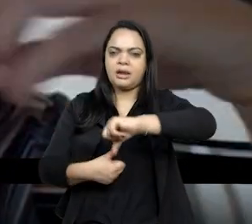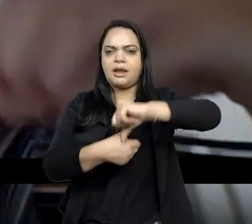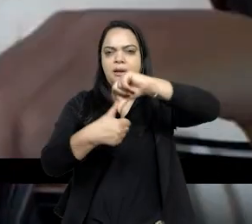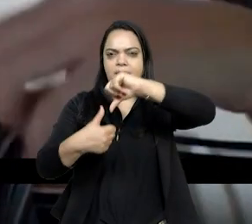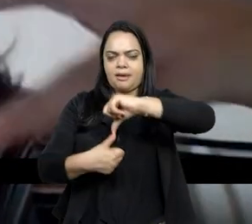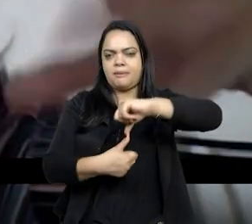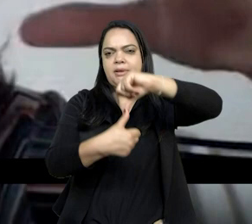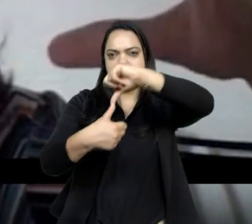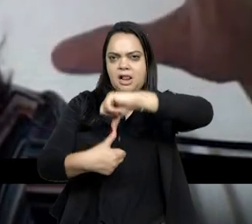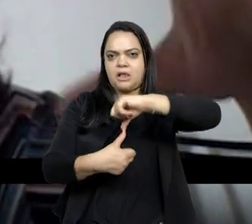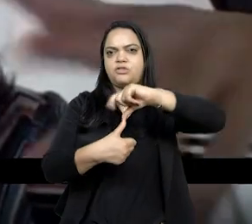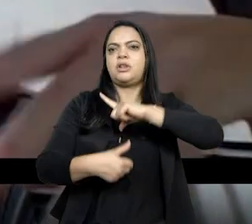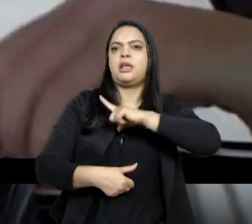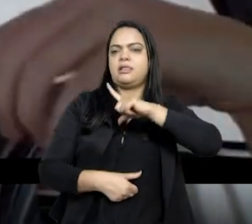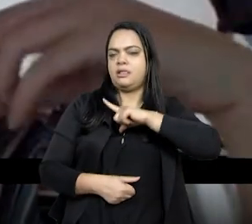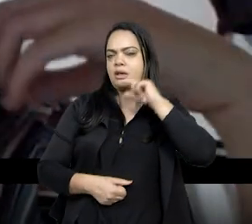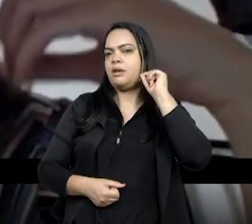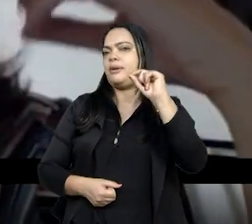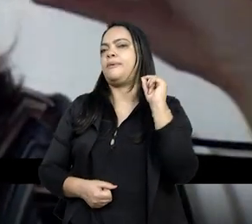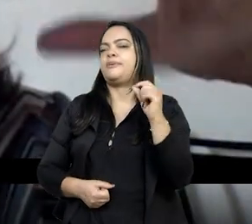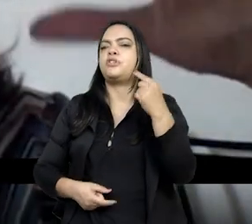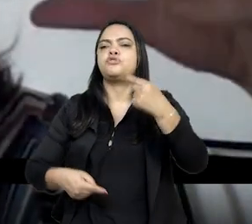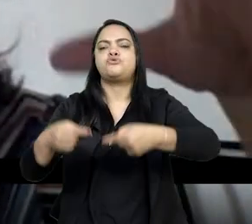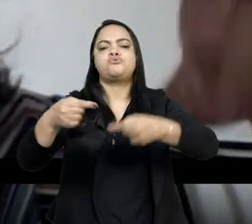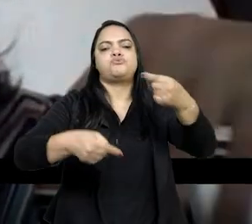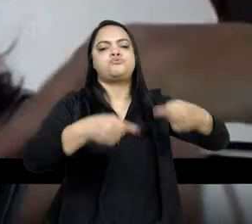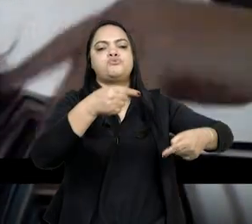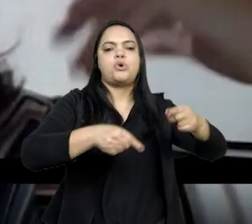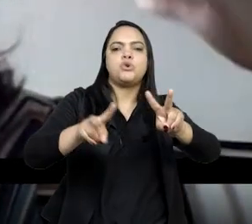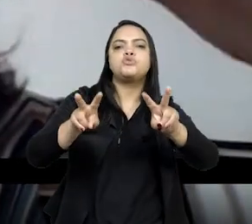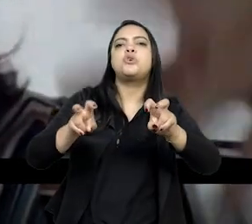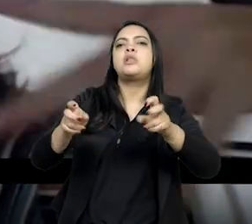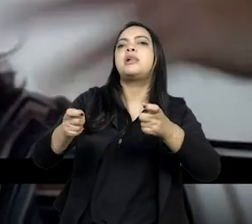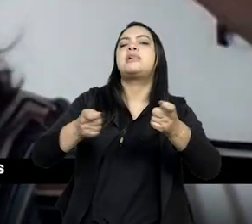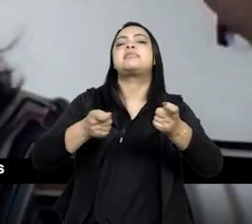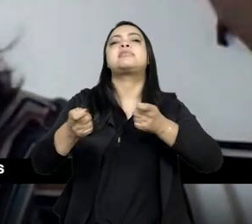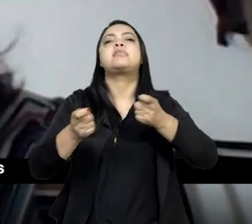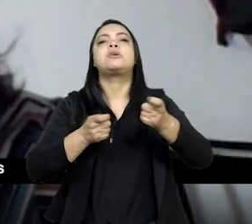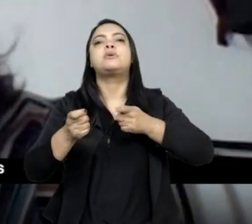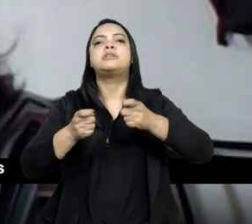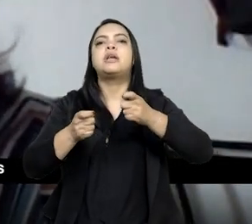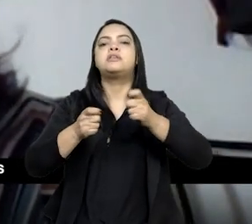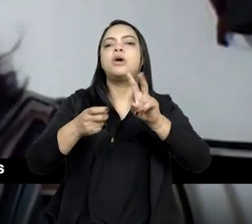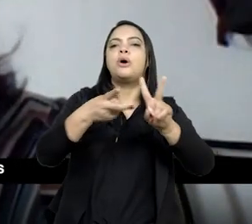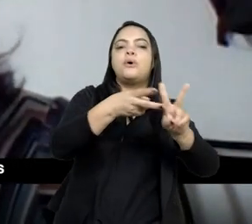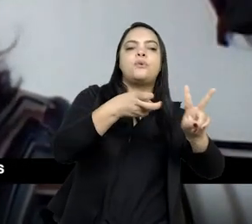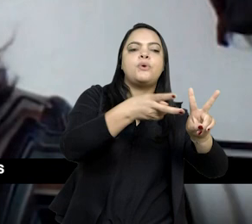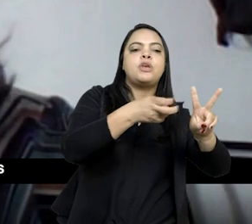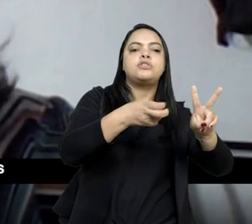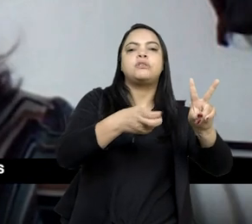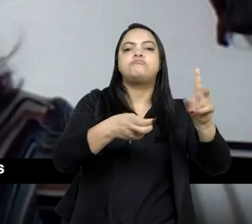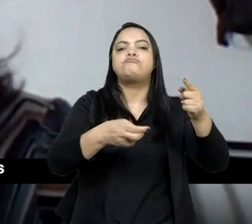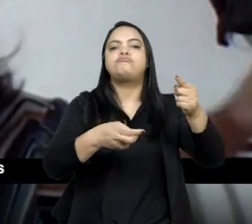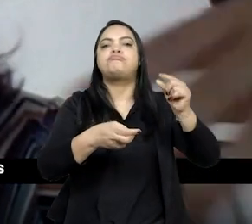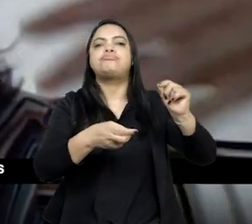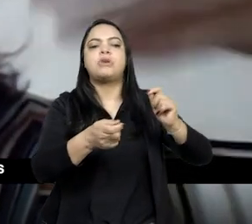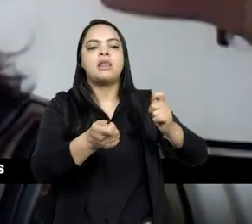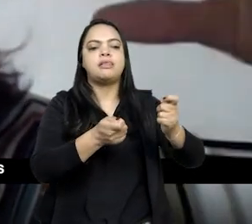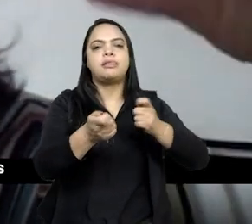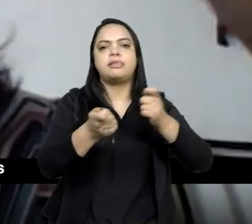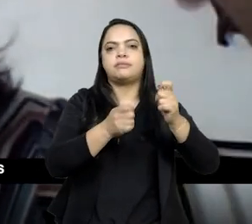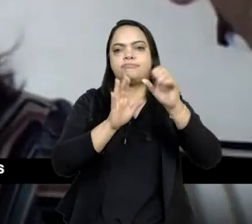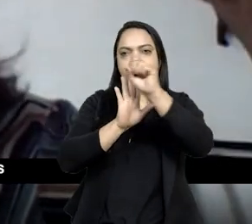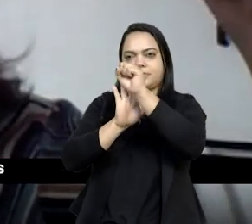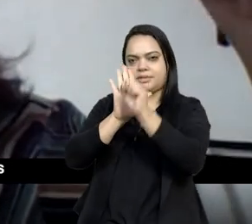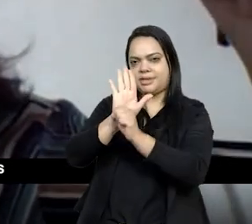aparecido muito uma discussão sobre a negociação que os indígenas fizeram ao longo do século... dos